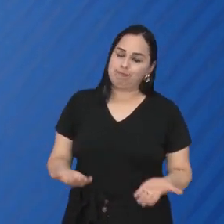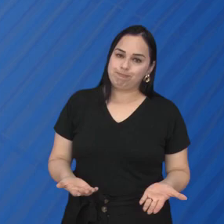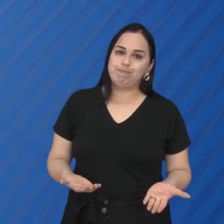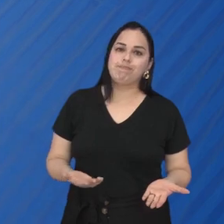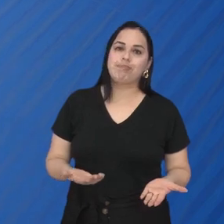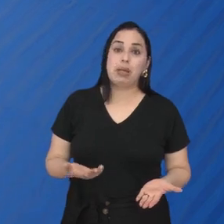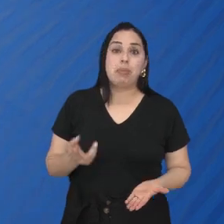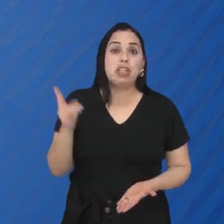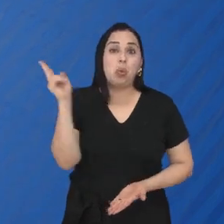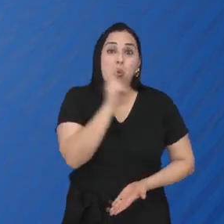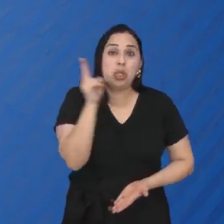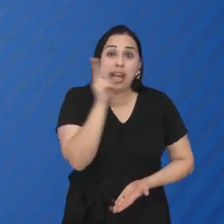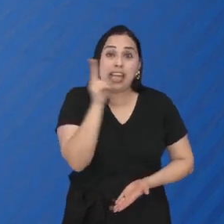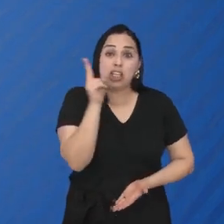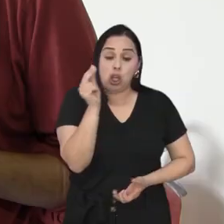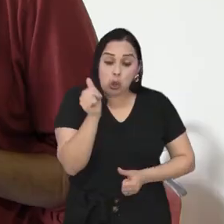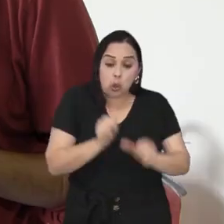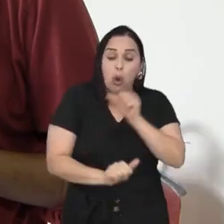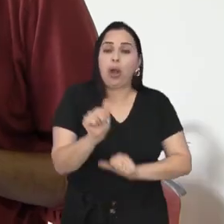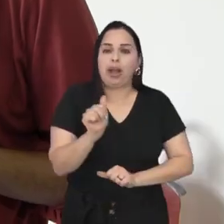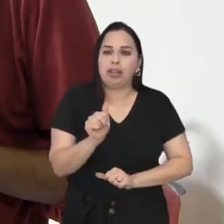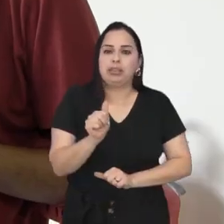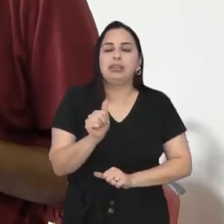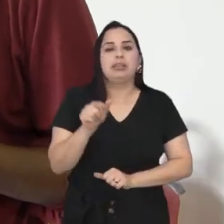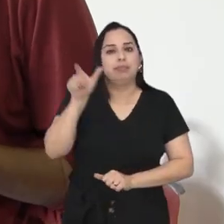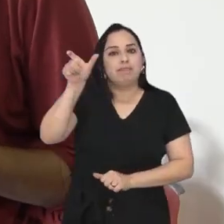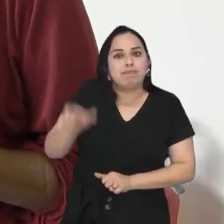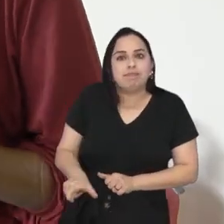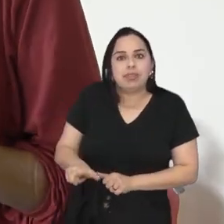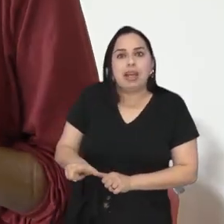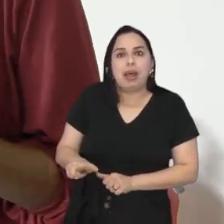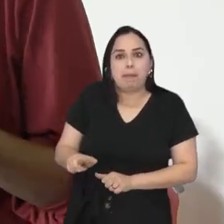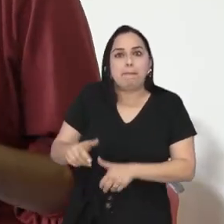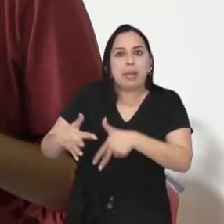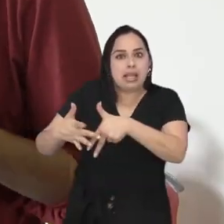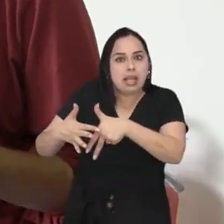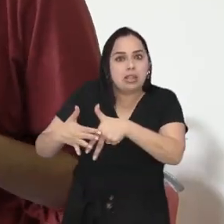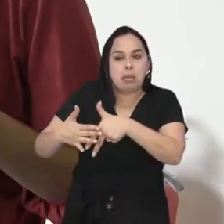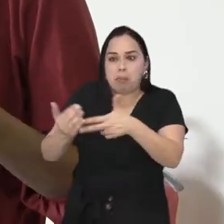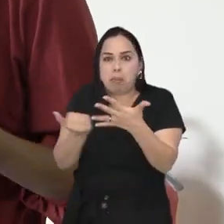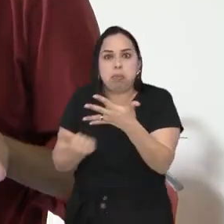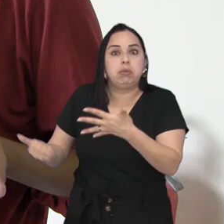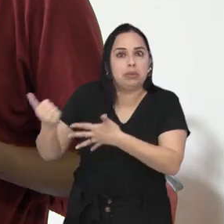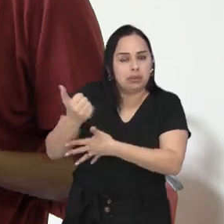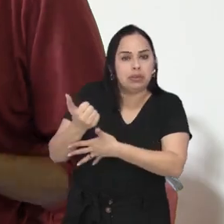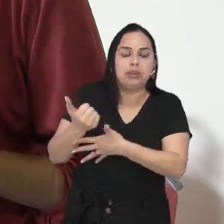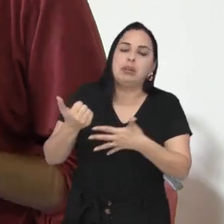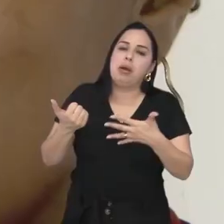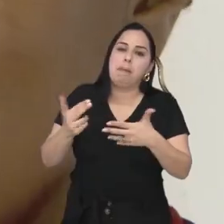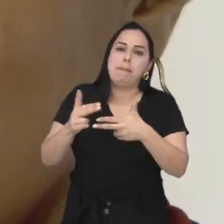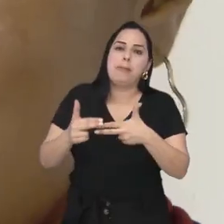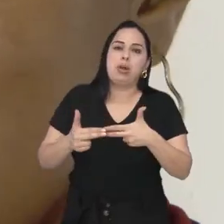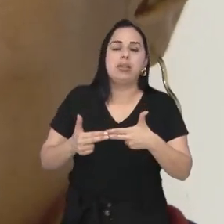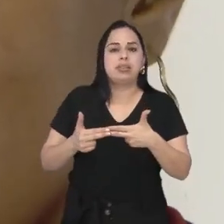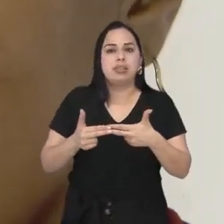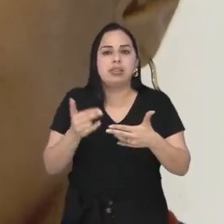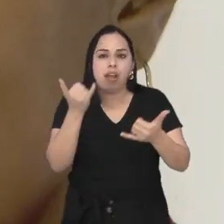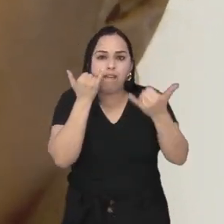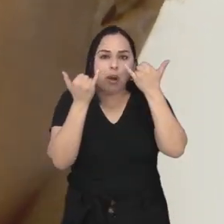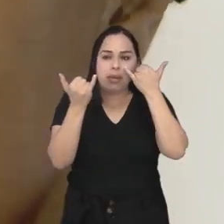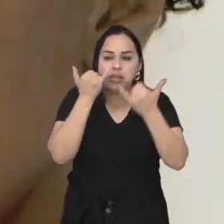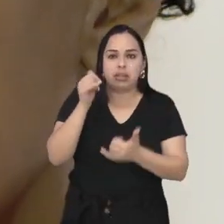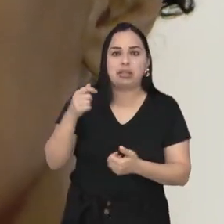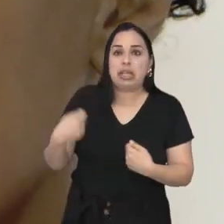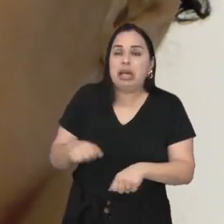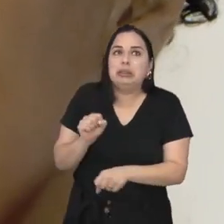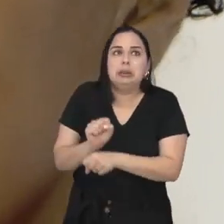O caso então se tornou urgente e a inspetora de escola foi classificada como paciente com prioridade. Só assim veio a